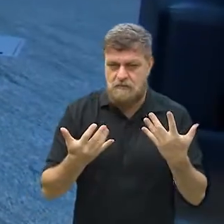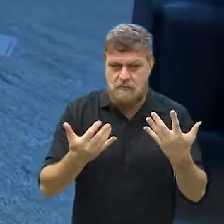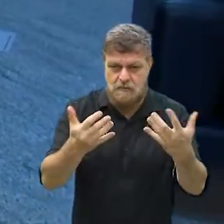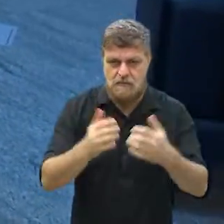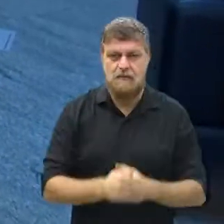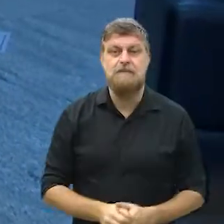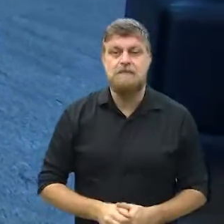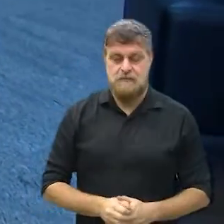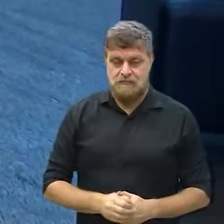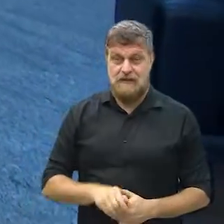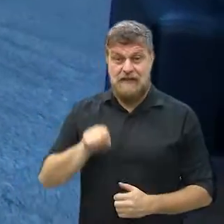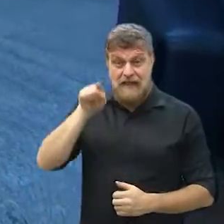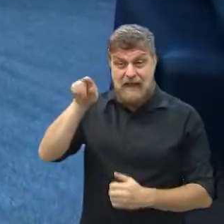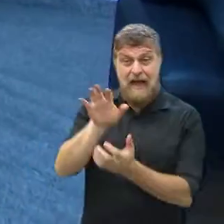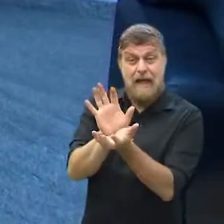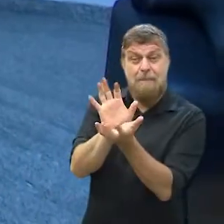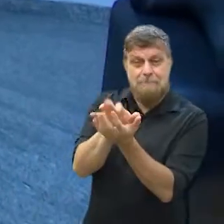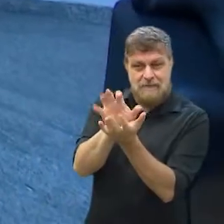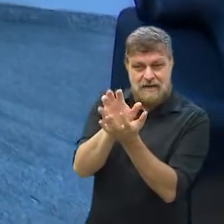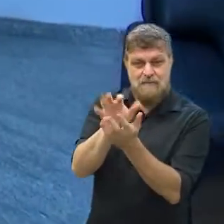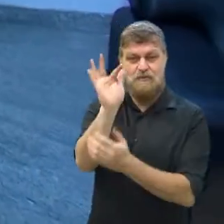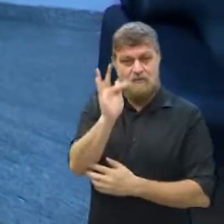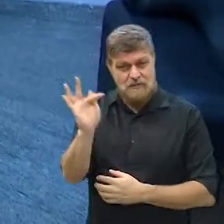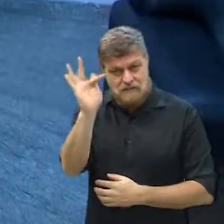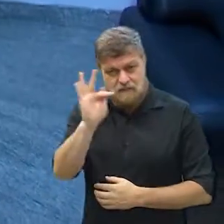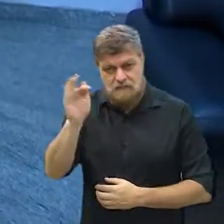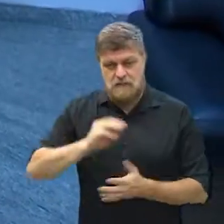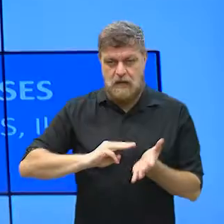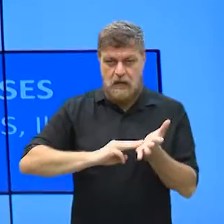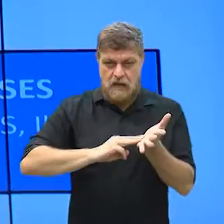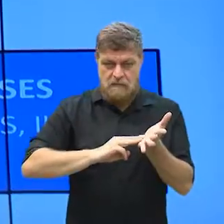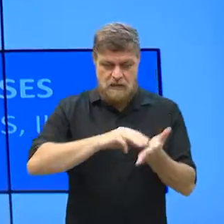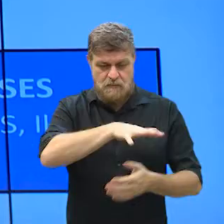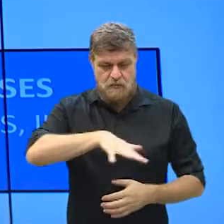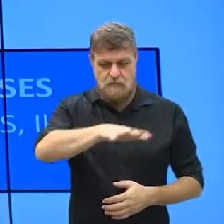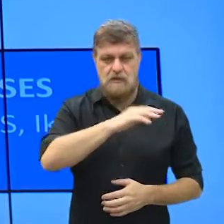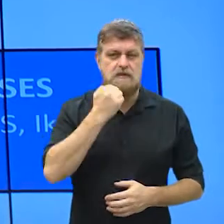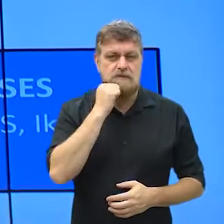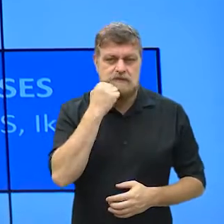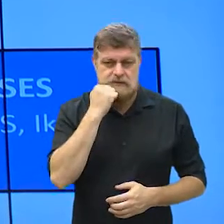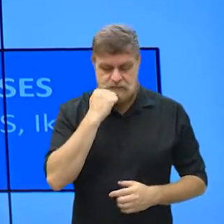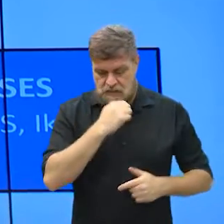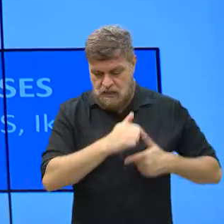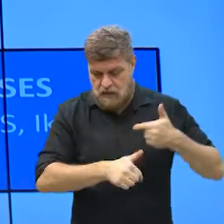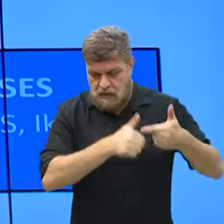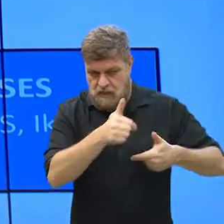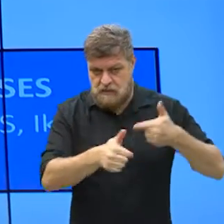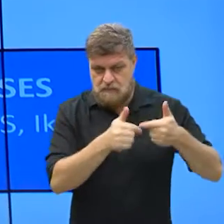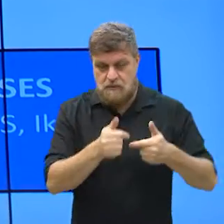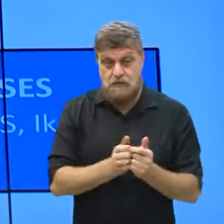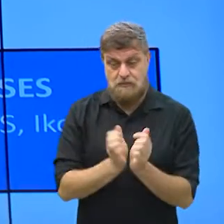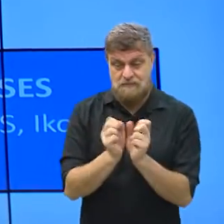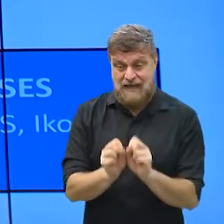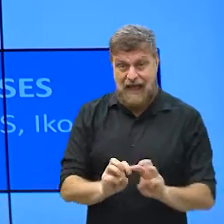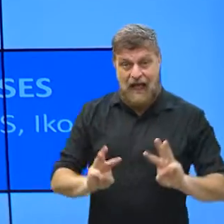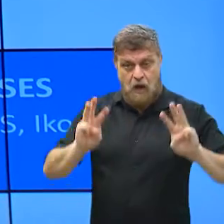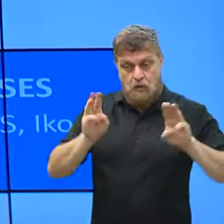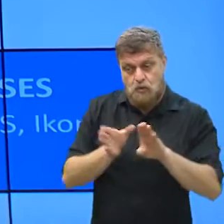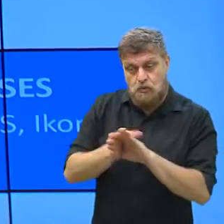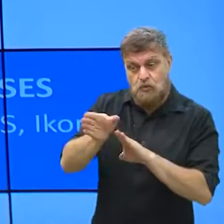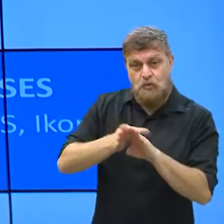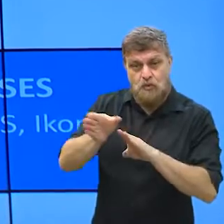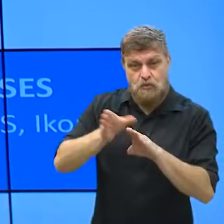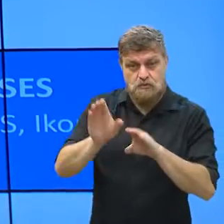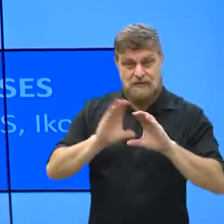Universidade Federal Rural de Pernambuco. Membro de várias sociedades científicas, atuou como consultor da ONU na